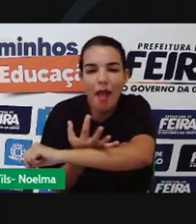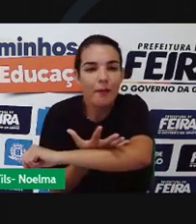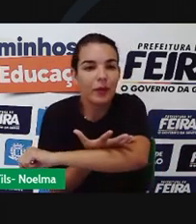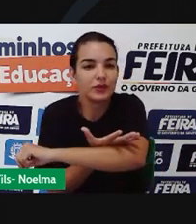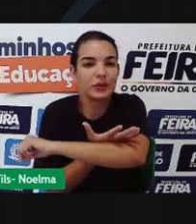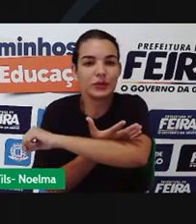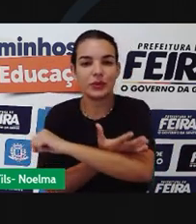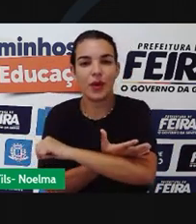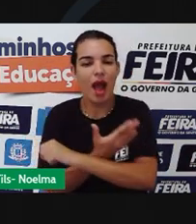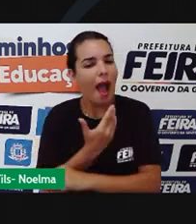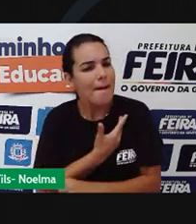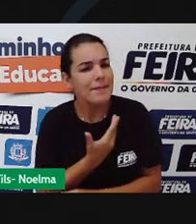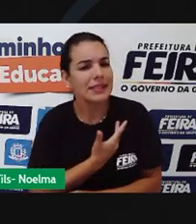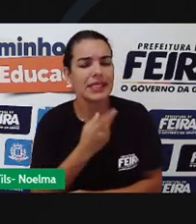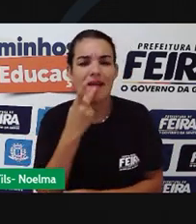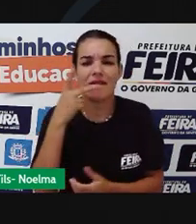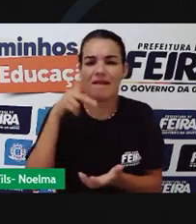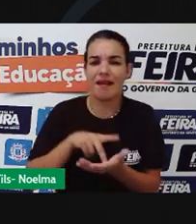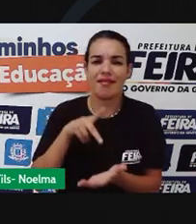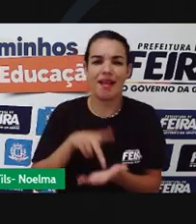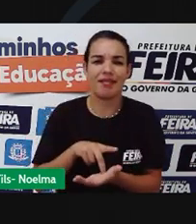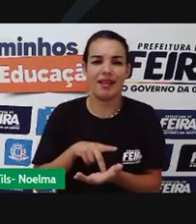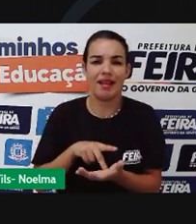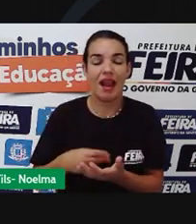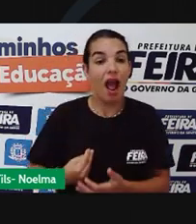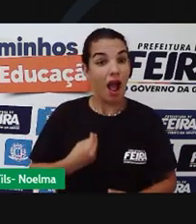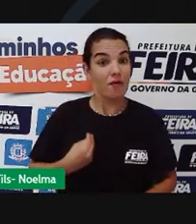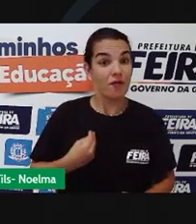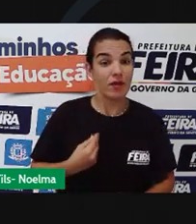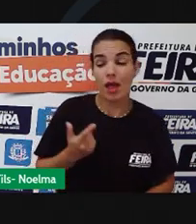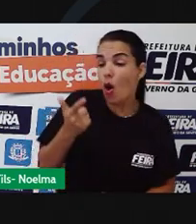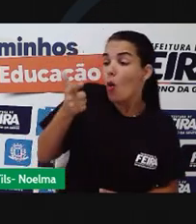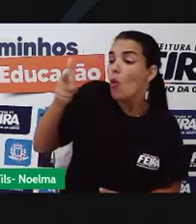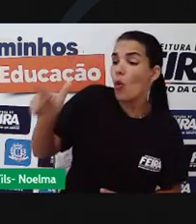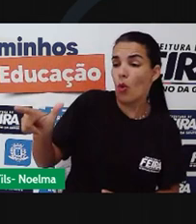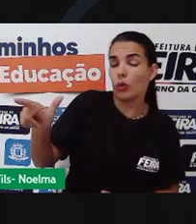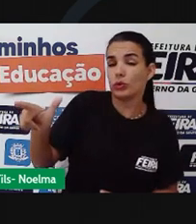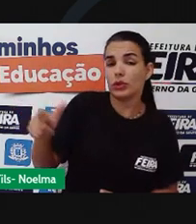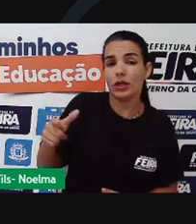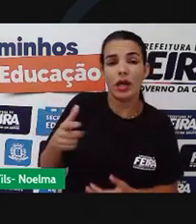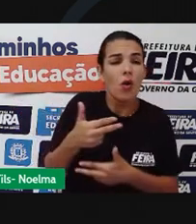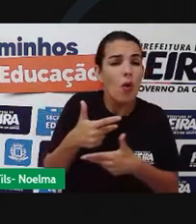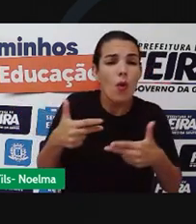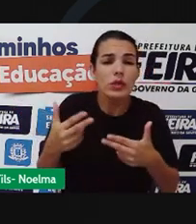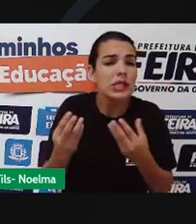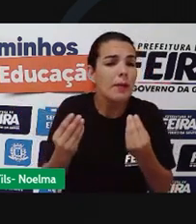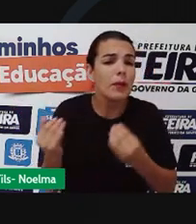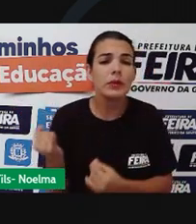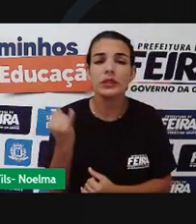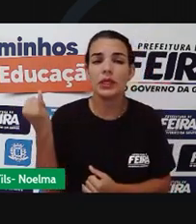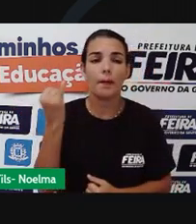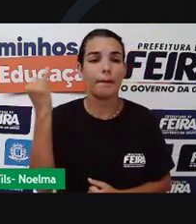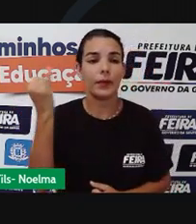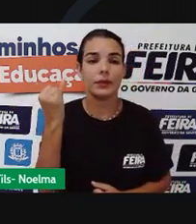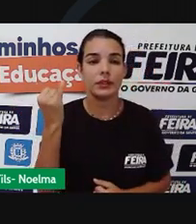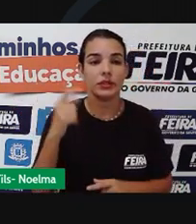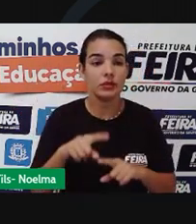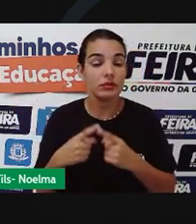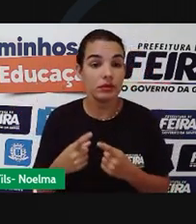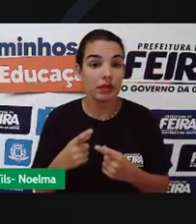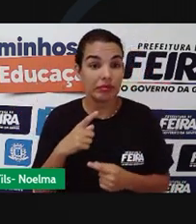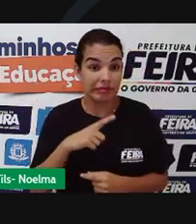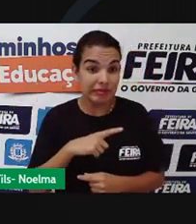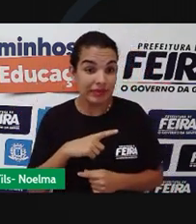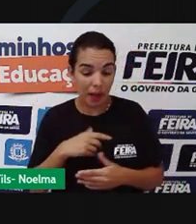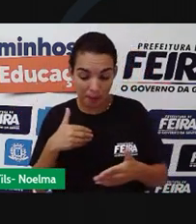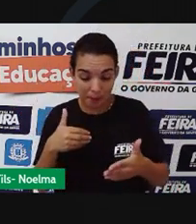a amizade verdadeira, a vida do outro. Isso são coisas tão importantes. E assim que a gente se aproxima